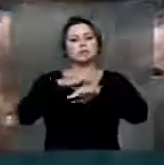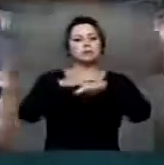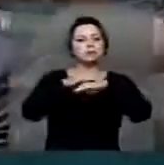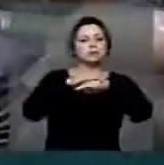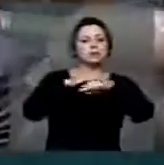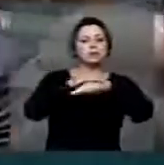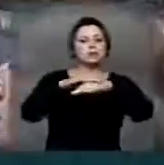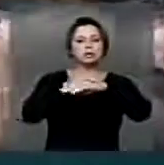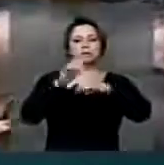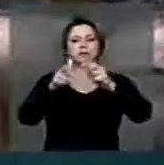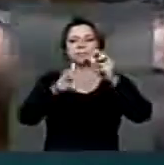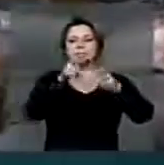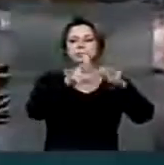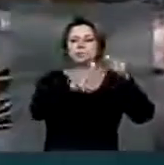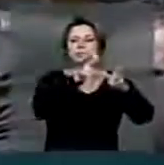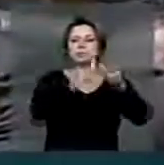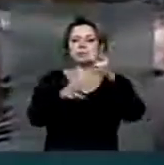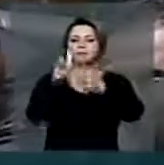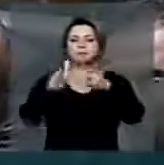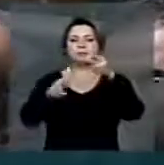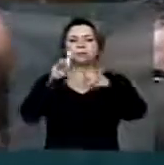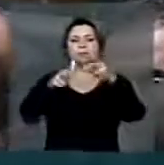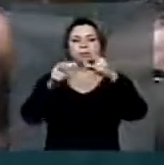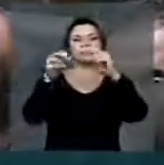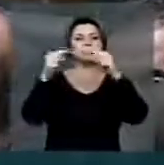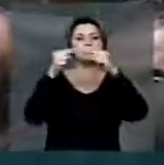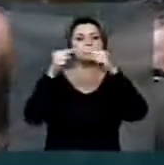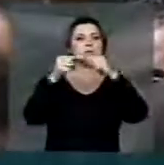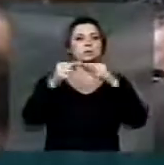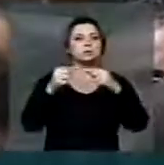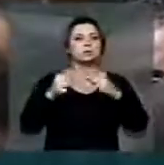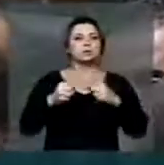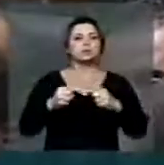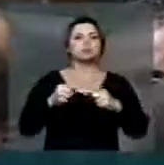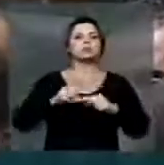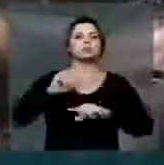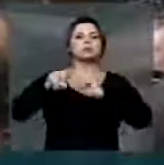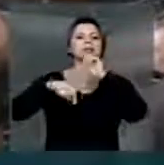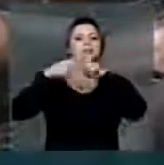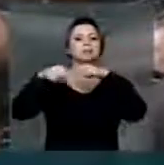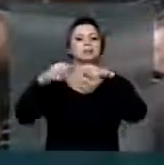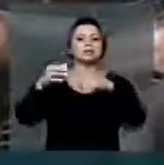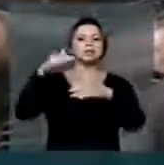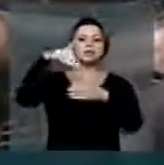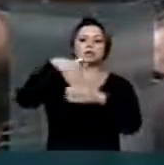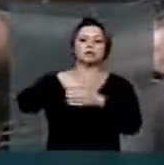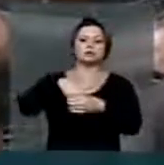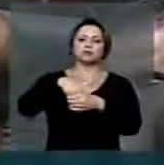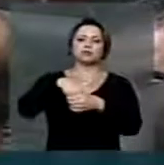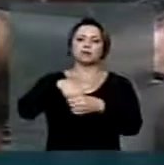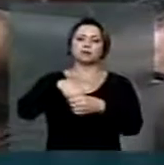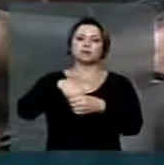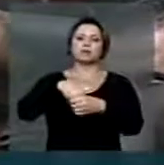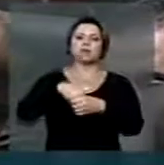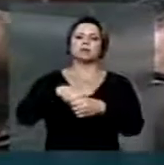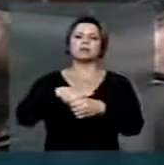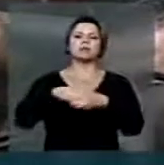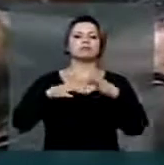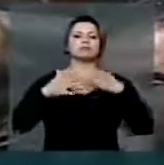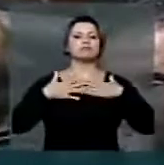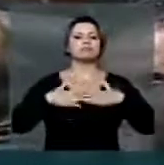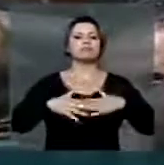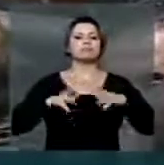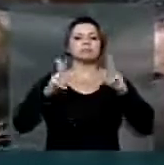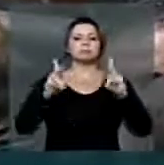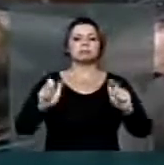lideranças, negocie os termos desse acordo para que nós votemos esse projeto de uma forma pacífica.